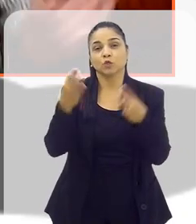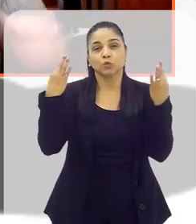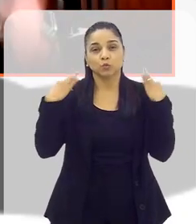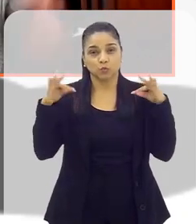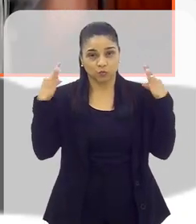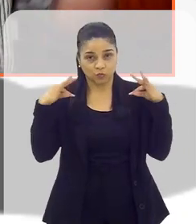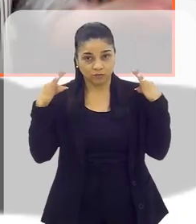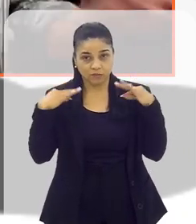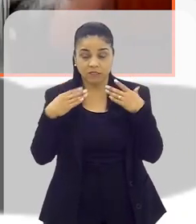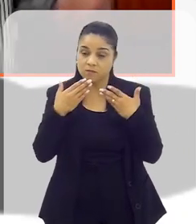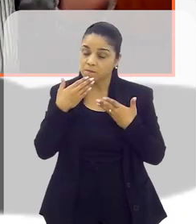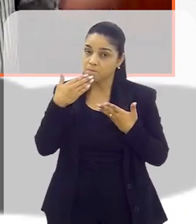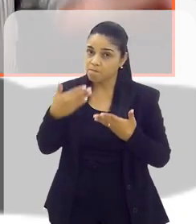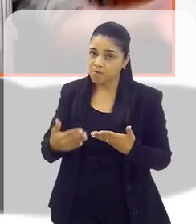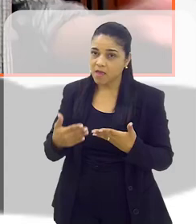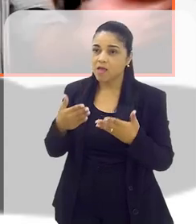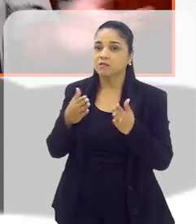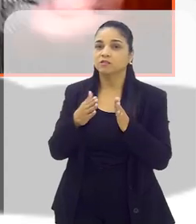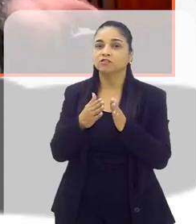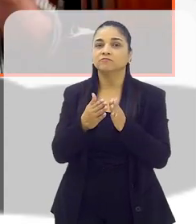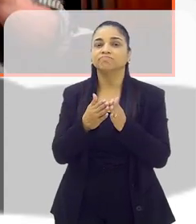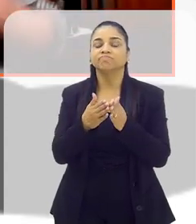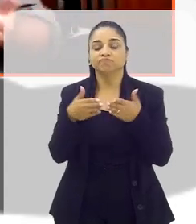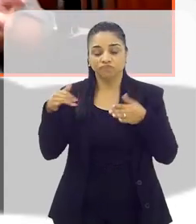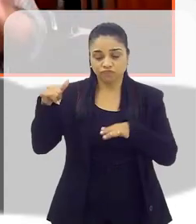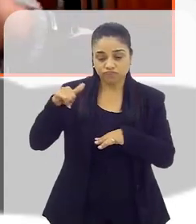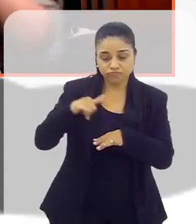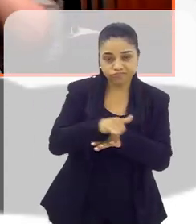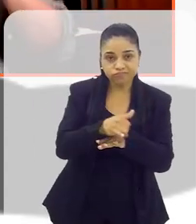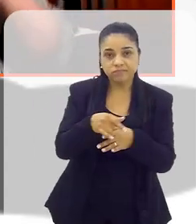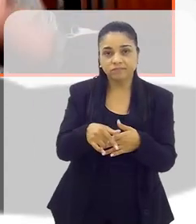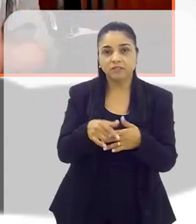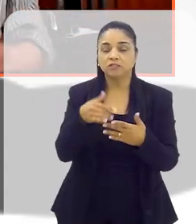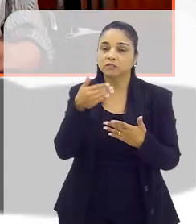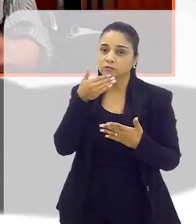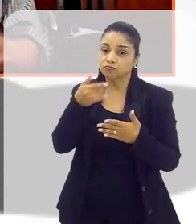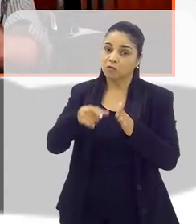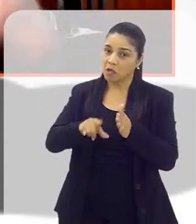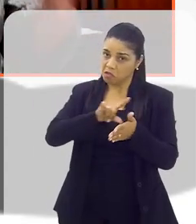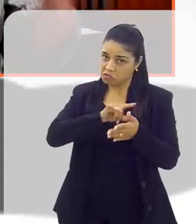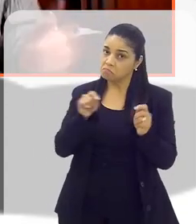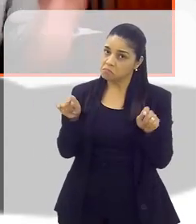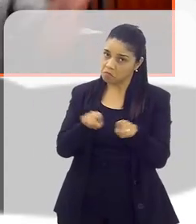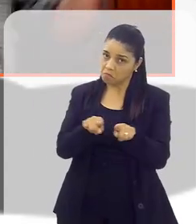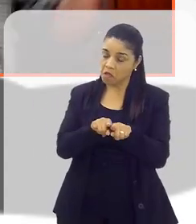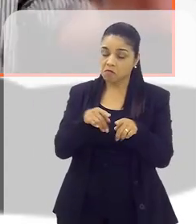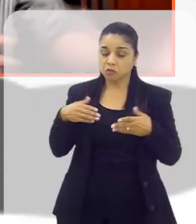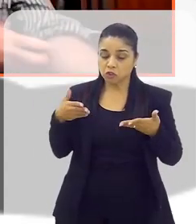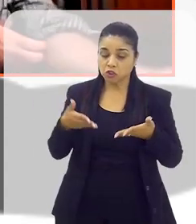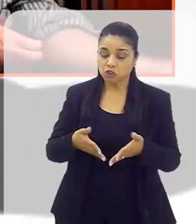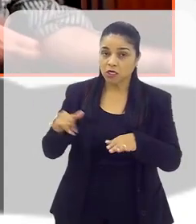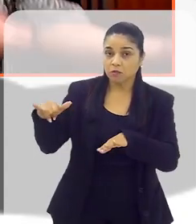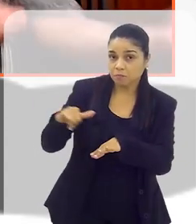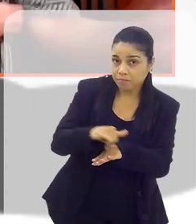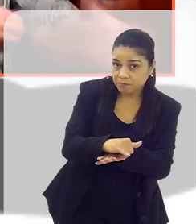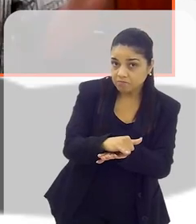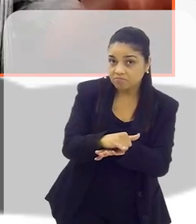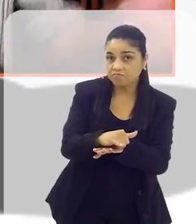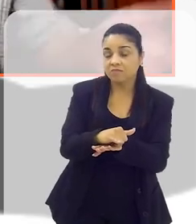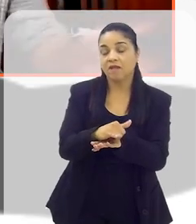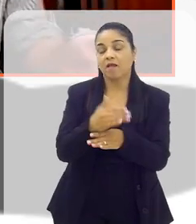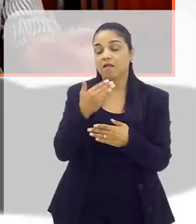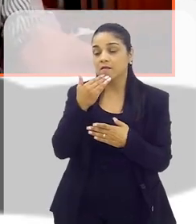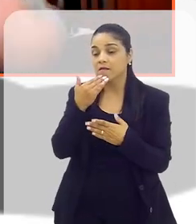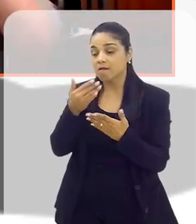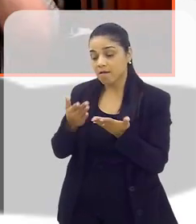realidade, solicitar quando ele chegar. Ele pode, inclusive, fazer uma solicitação prévia. E, quando ele chegar no aeroporto, isso